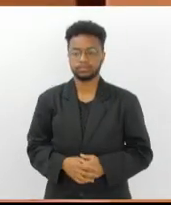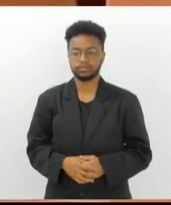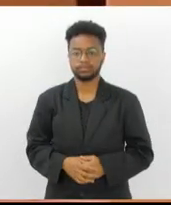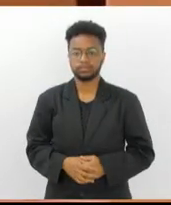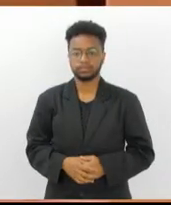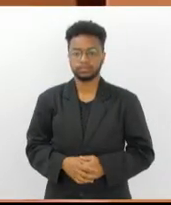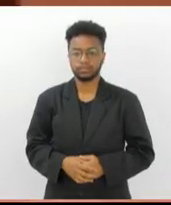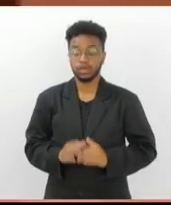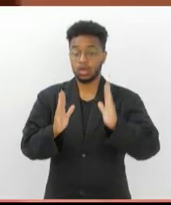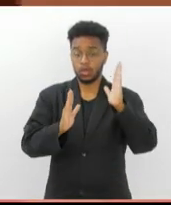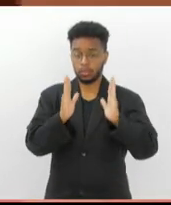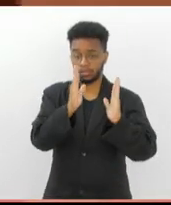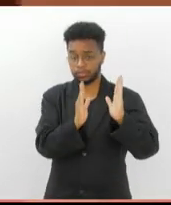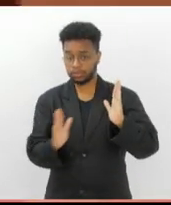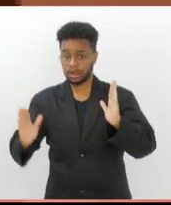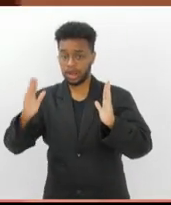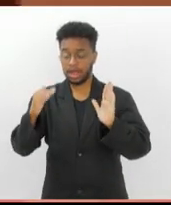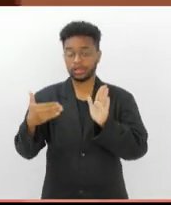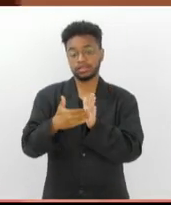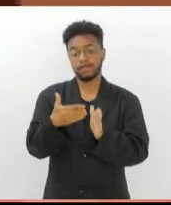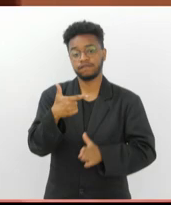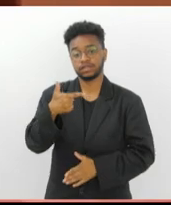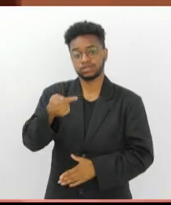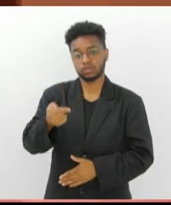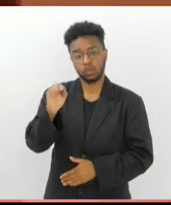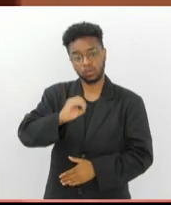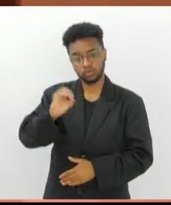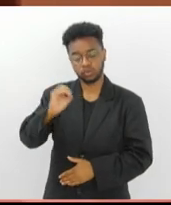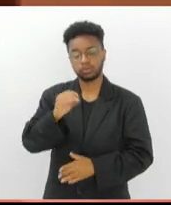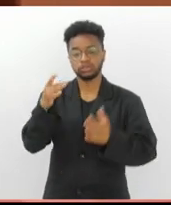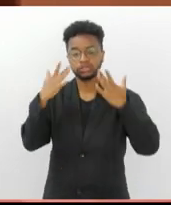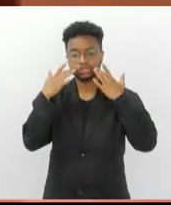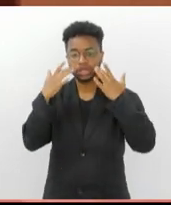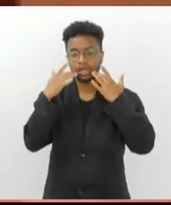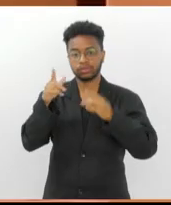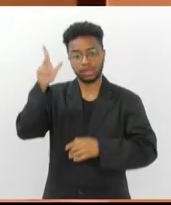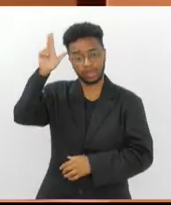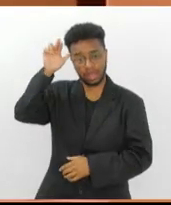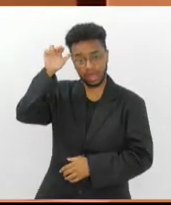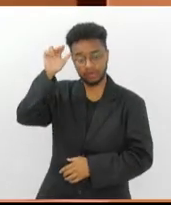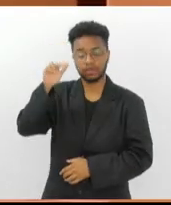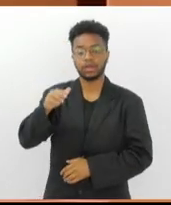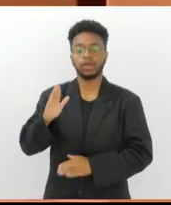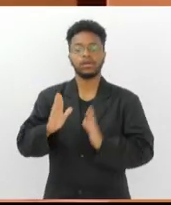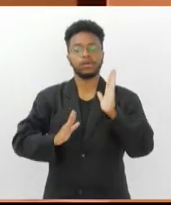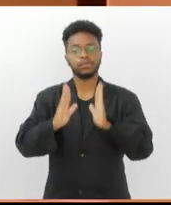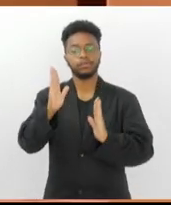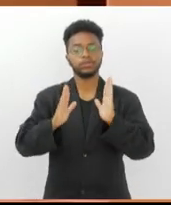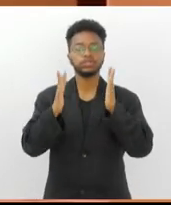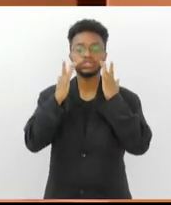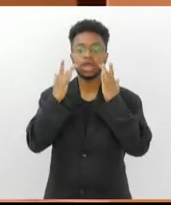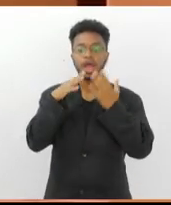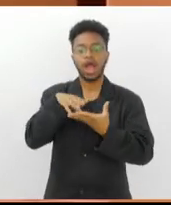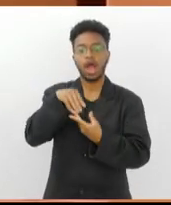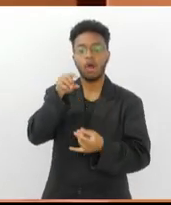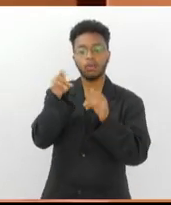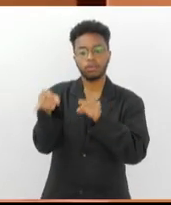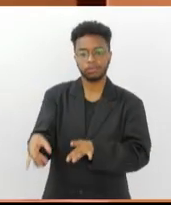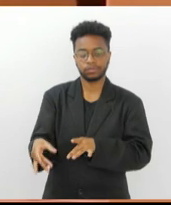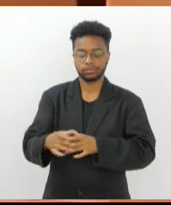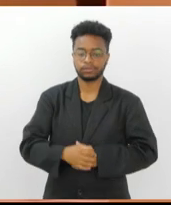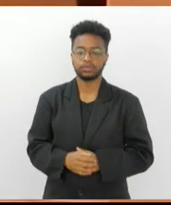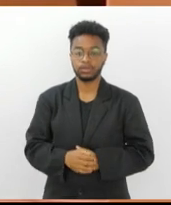Foi prorrogada até 27 de outubro no Teatro dos Quatro, no Shopping da Gávea, a temporada da peça Alma Despejada,